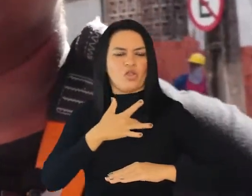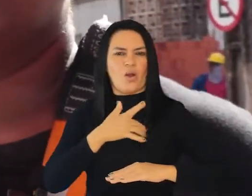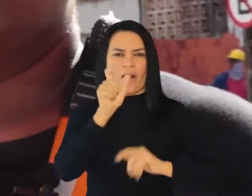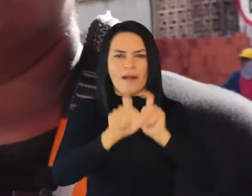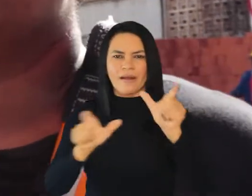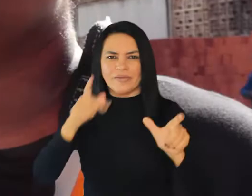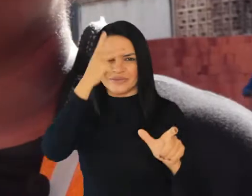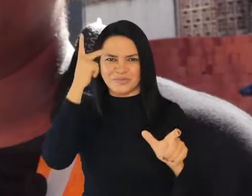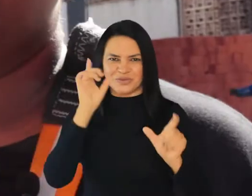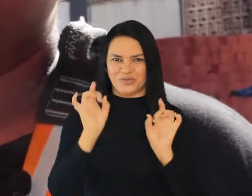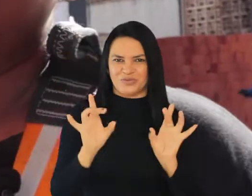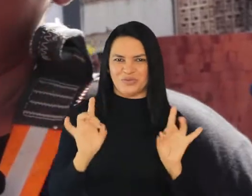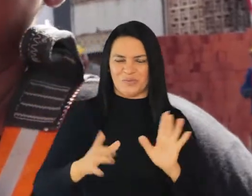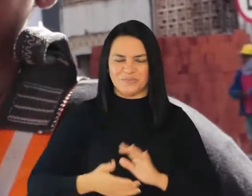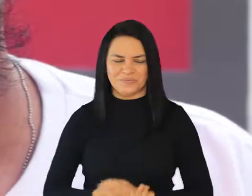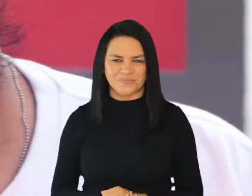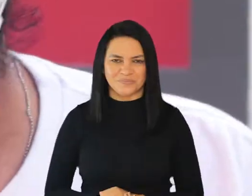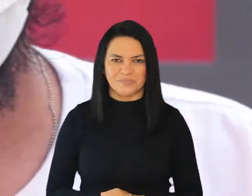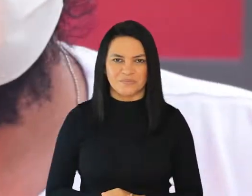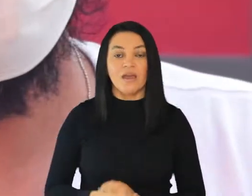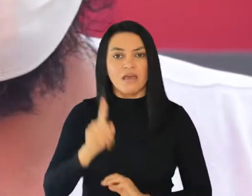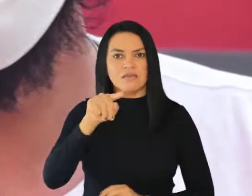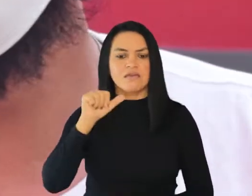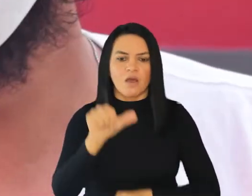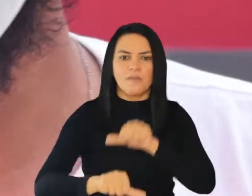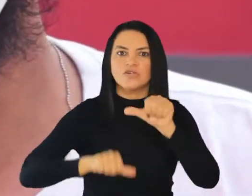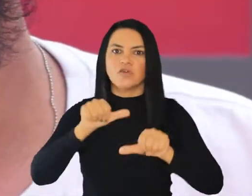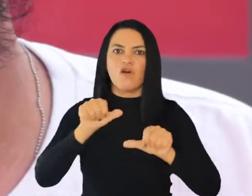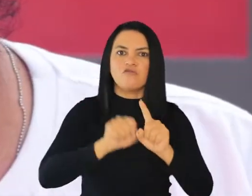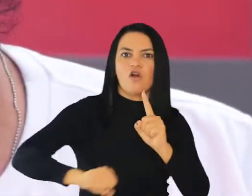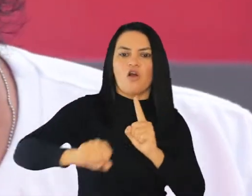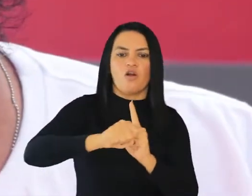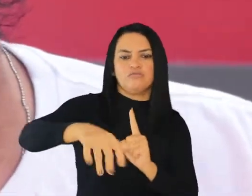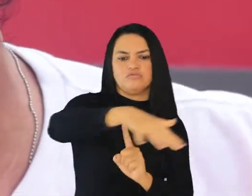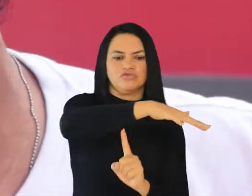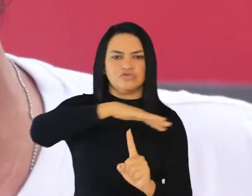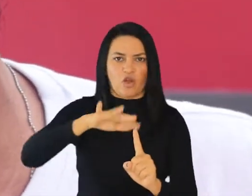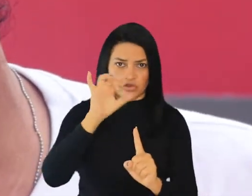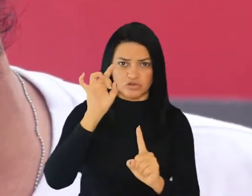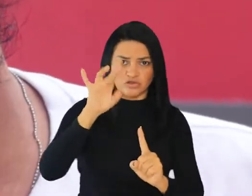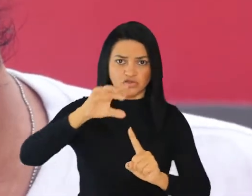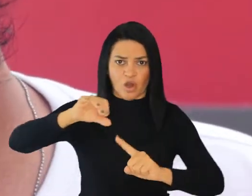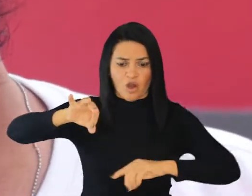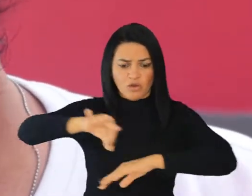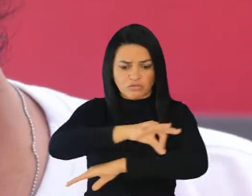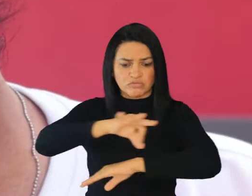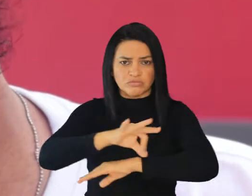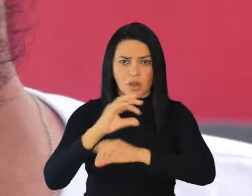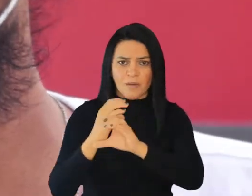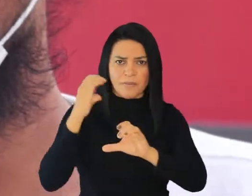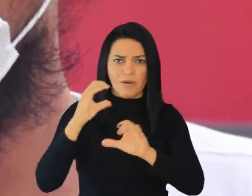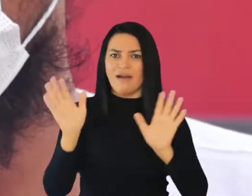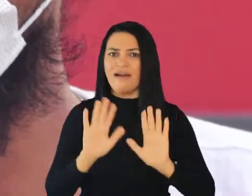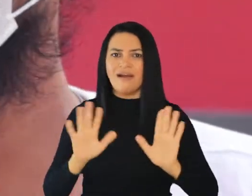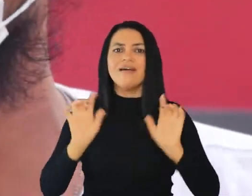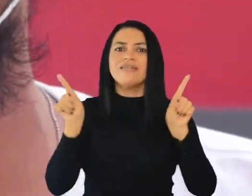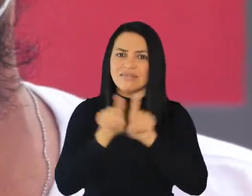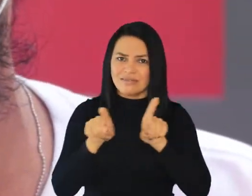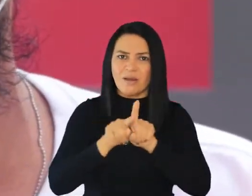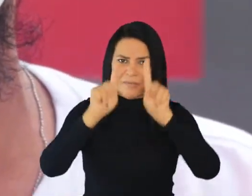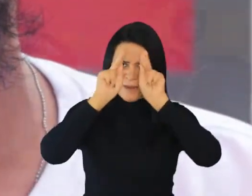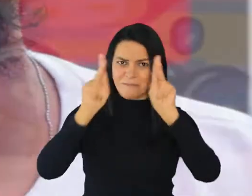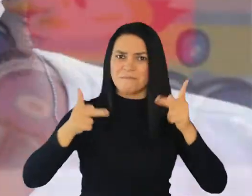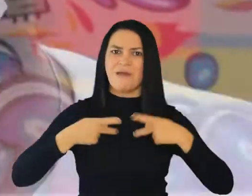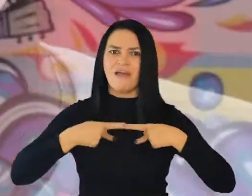além de só uma arte ali. E é uma transformação social não só arquitetônica, e sim pessoal também, que faz